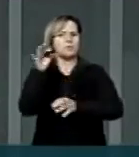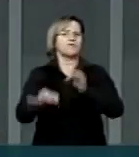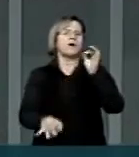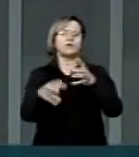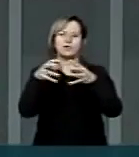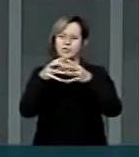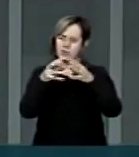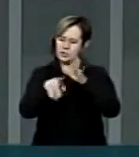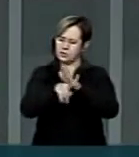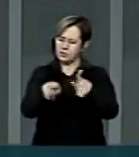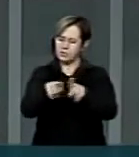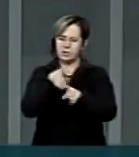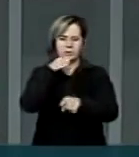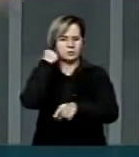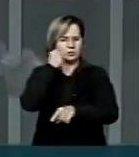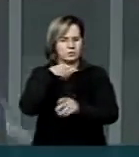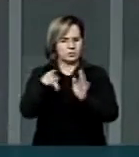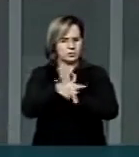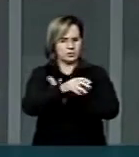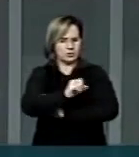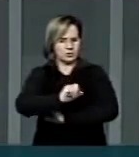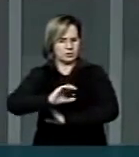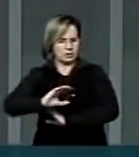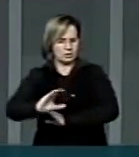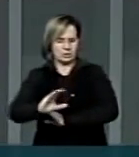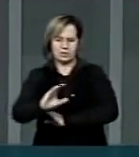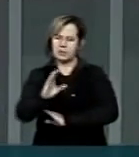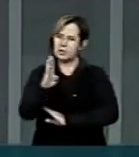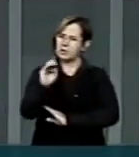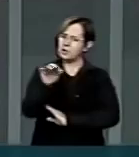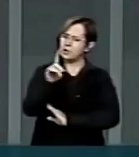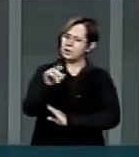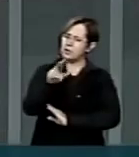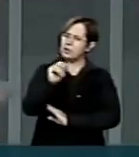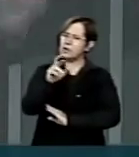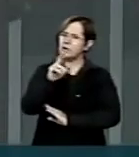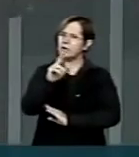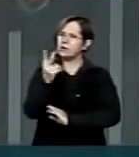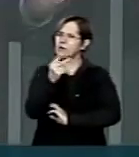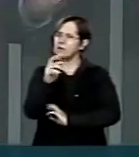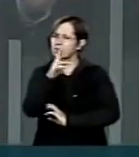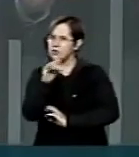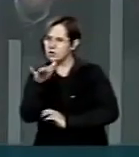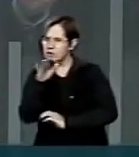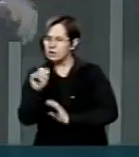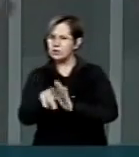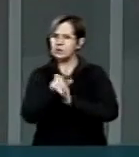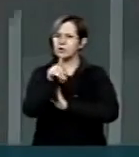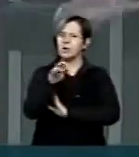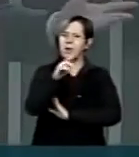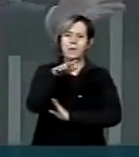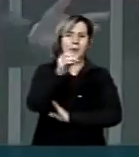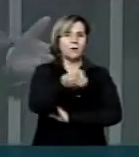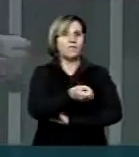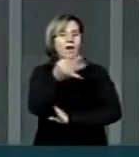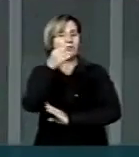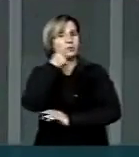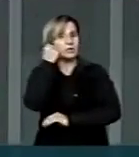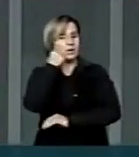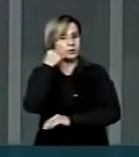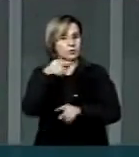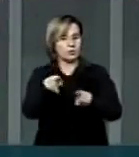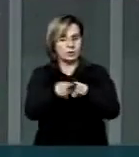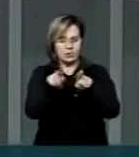de Santa Catarina, senador Cacido Maldane, senador Luiz Henrique da Silveira, senador Paulo Bauri e outros senadores,